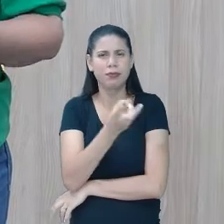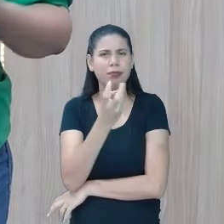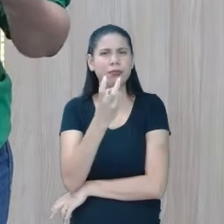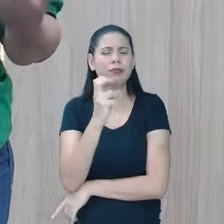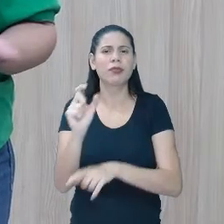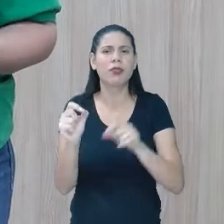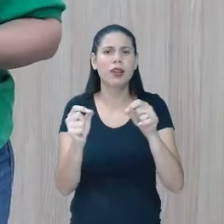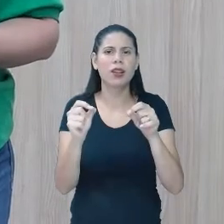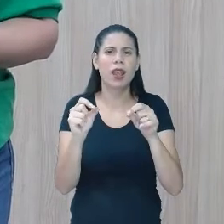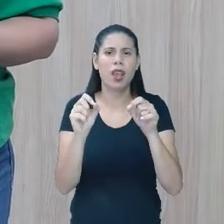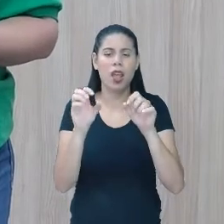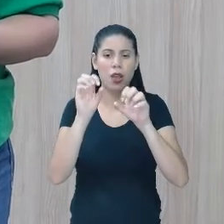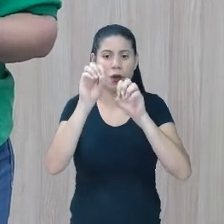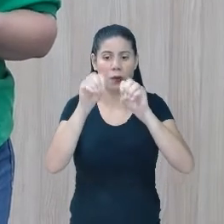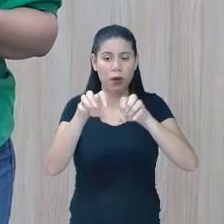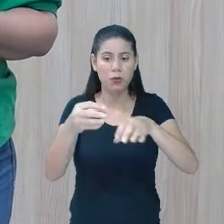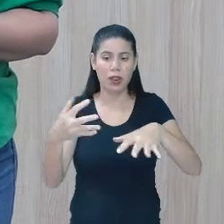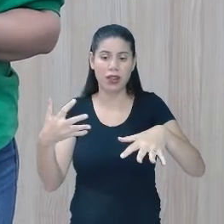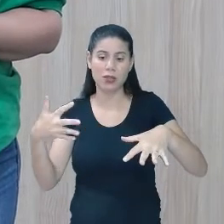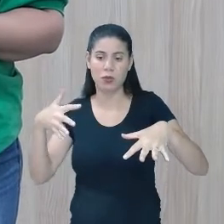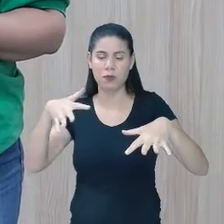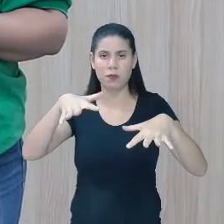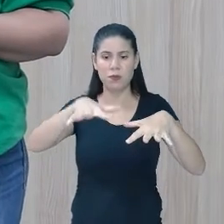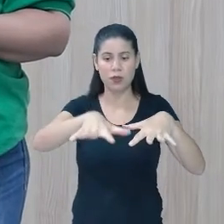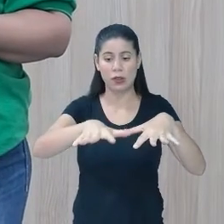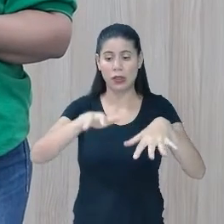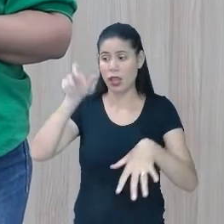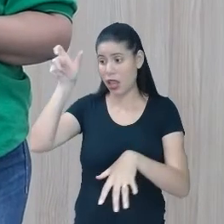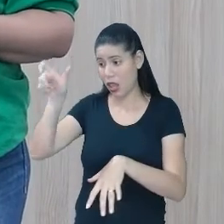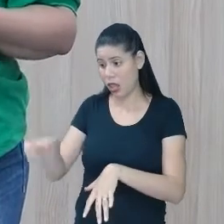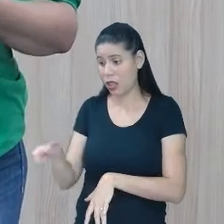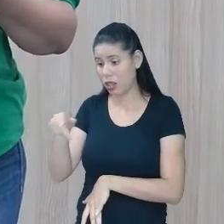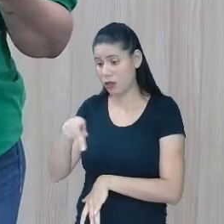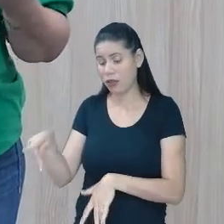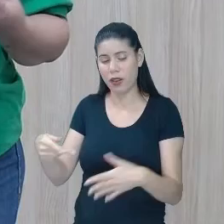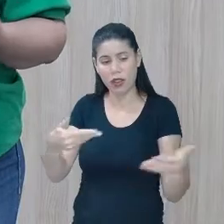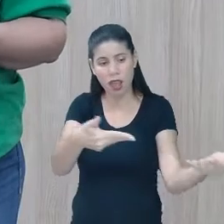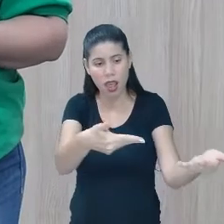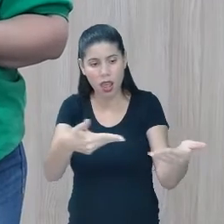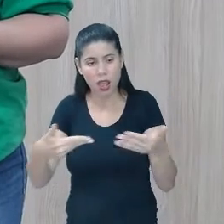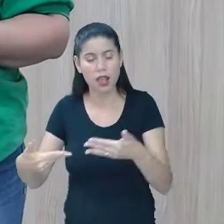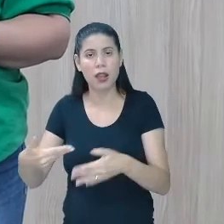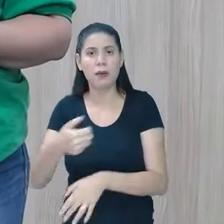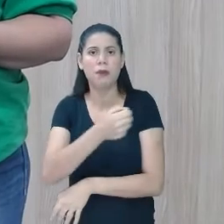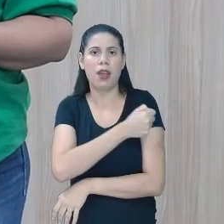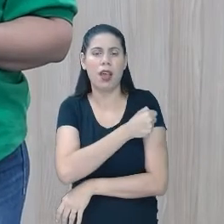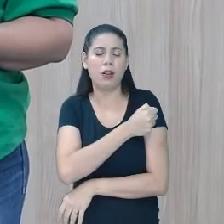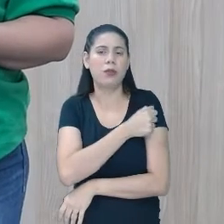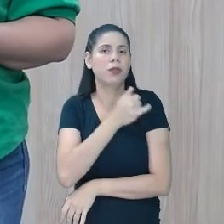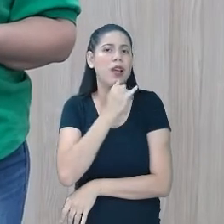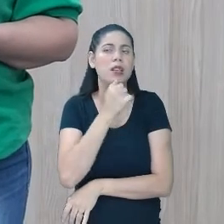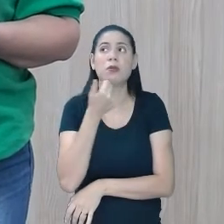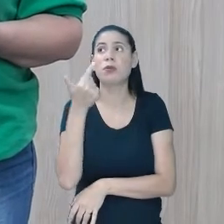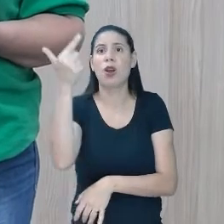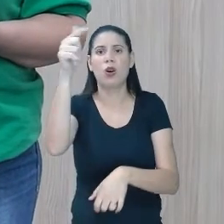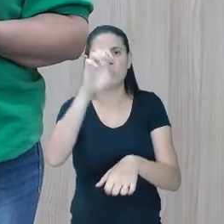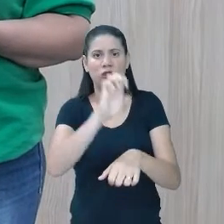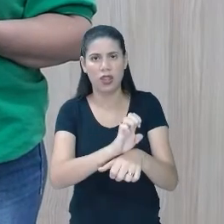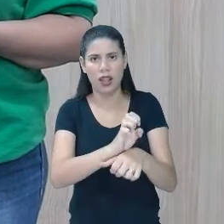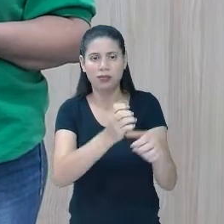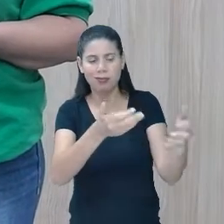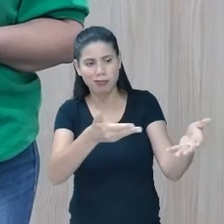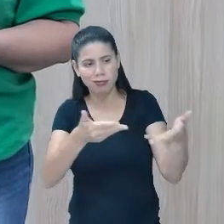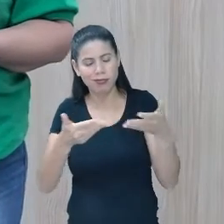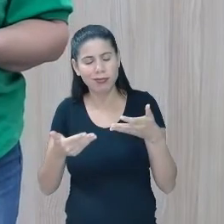educação especial. Esse professor, ele vai acolher o estudante que está vindo de outro estado, o estudante que